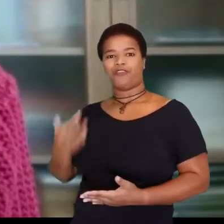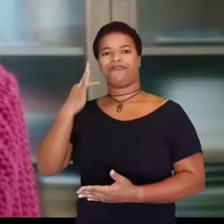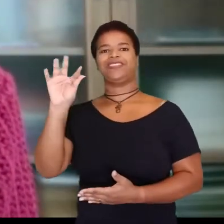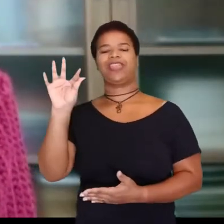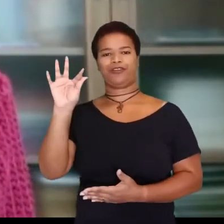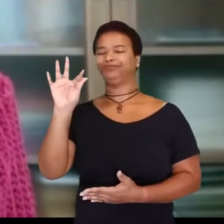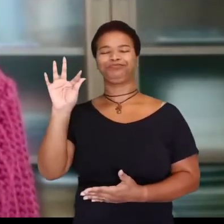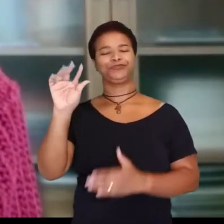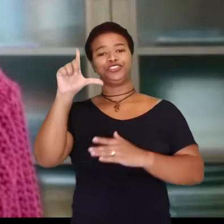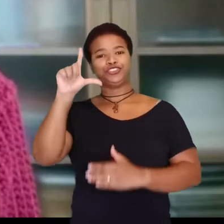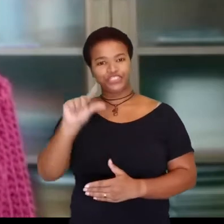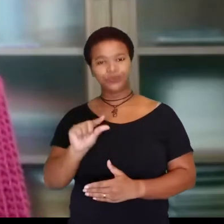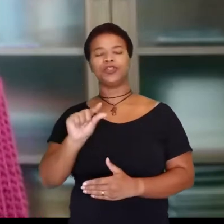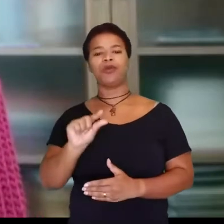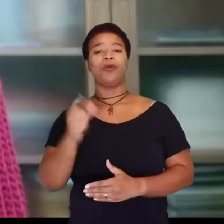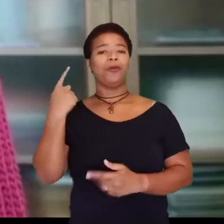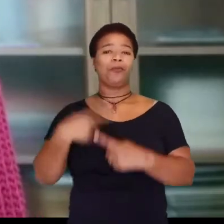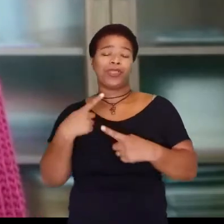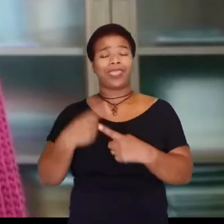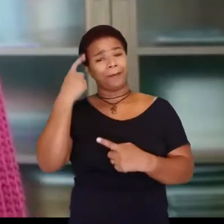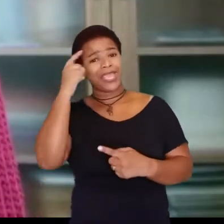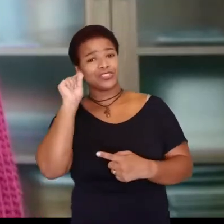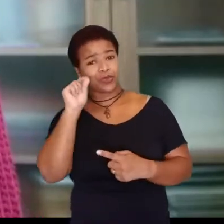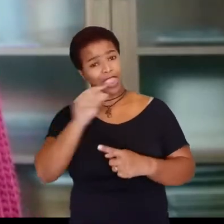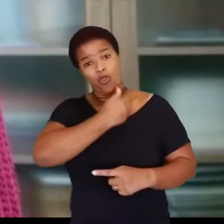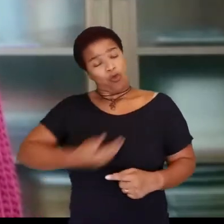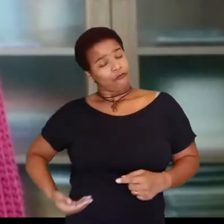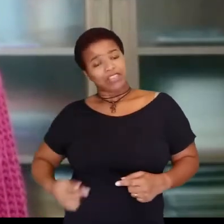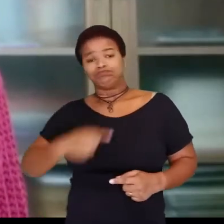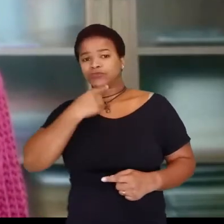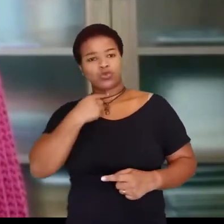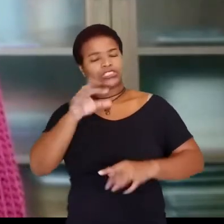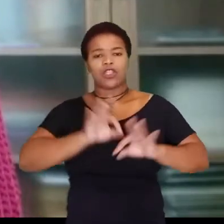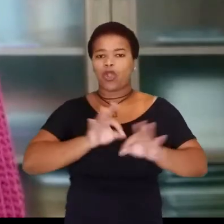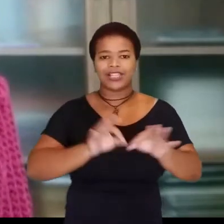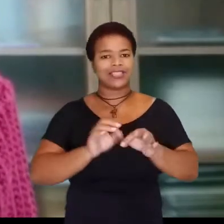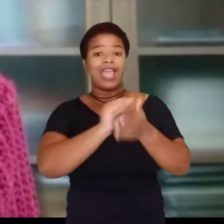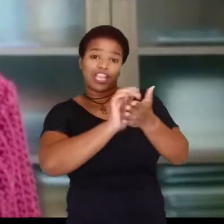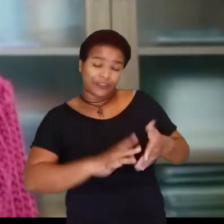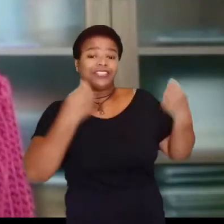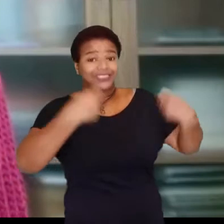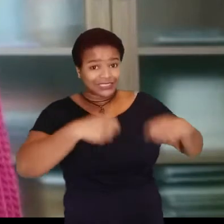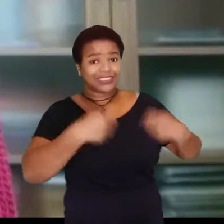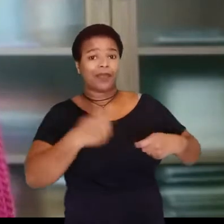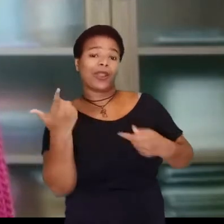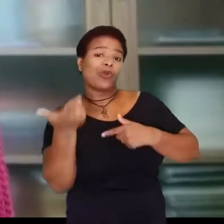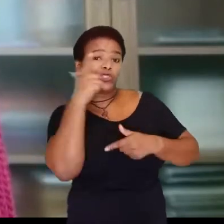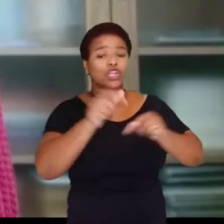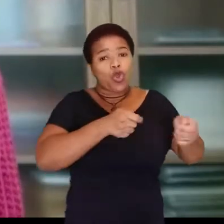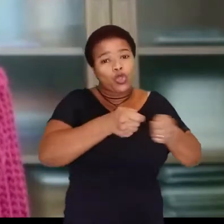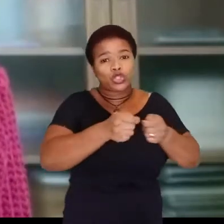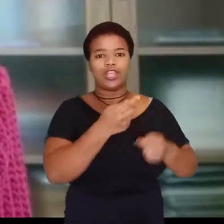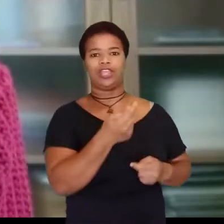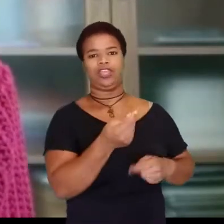seja, a confiança de que essa esfera de governo tem a capacidade de realizar as atividades necessárias para o controle da